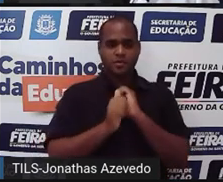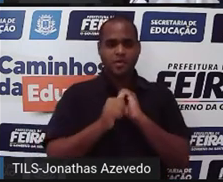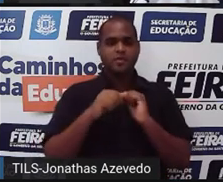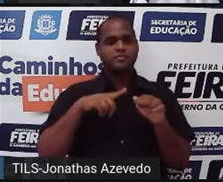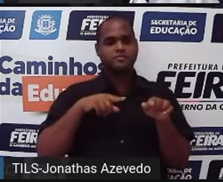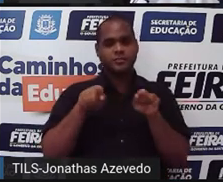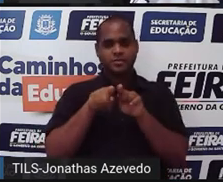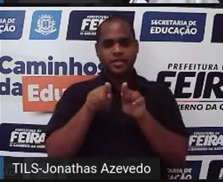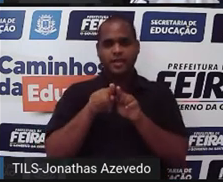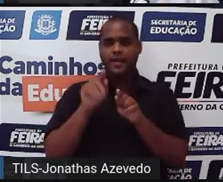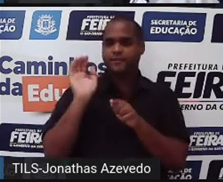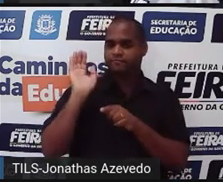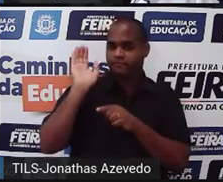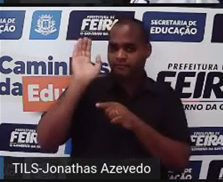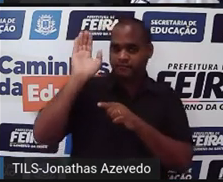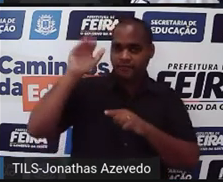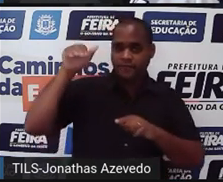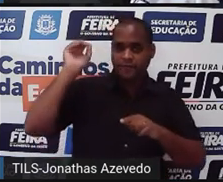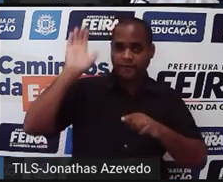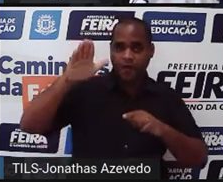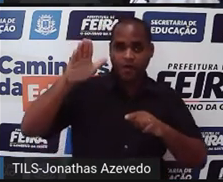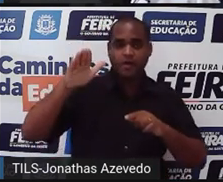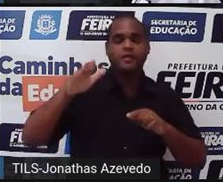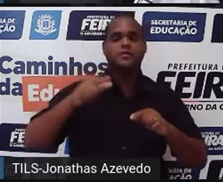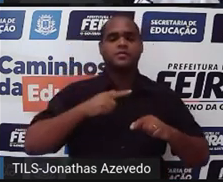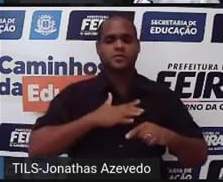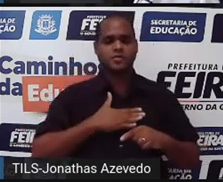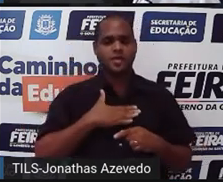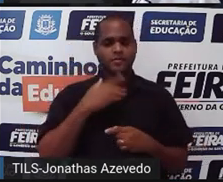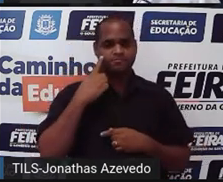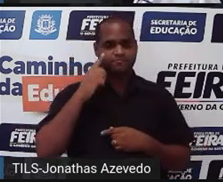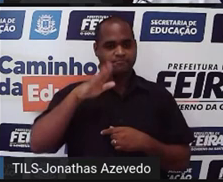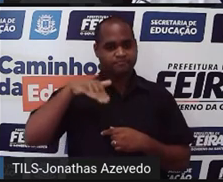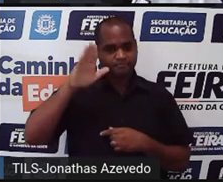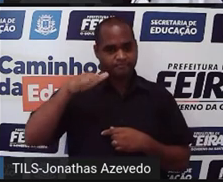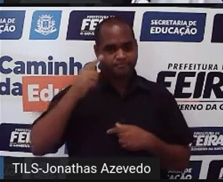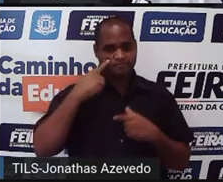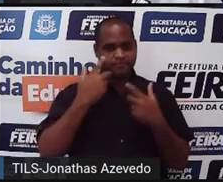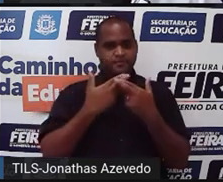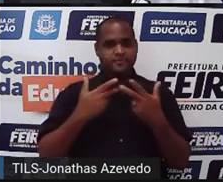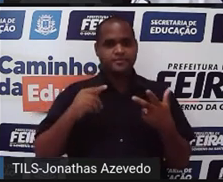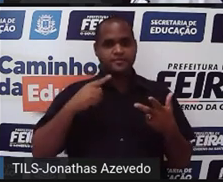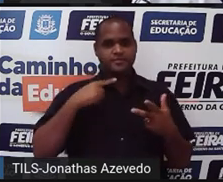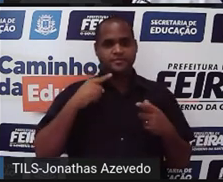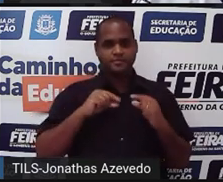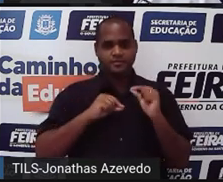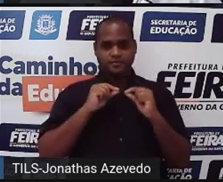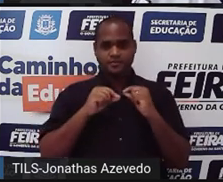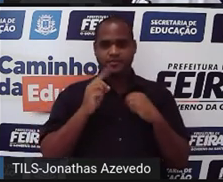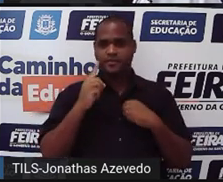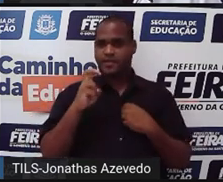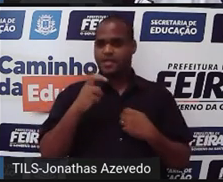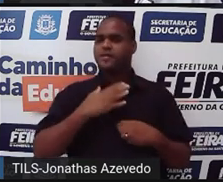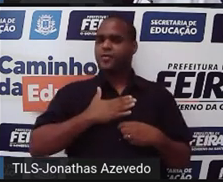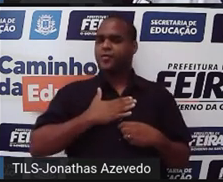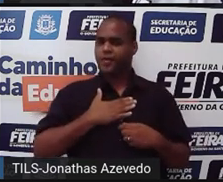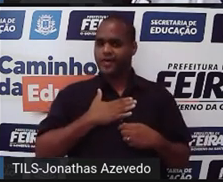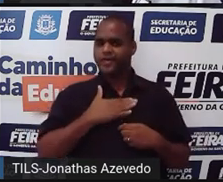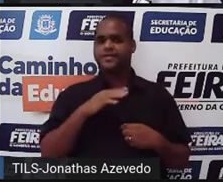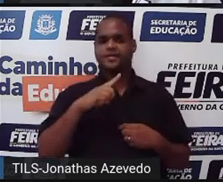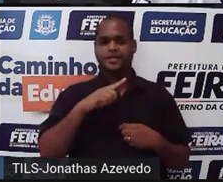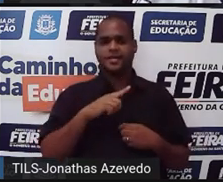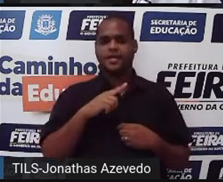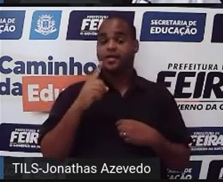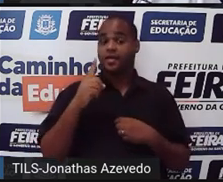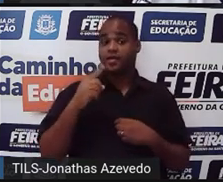Tá? Então eu vou ali naquele espaço que eu estou pintando e vou colocar os quinze que gostam de futebol e gostam